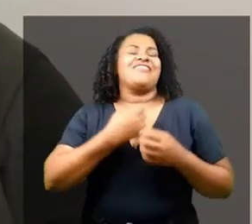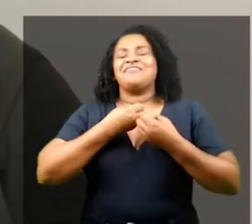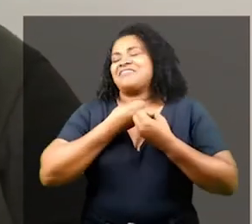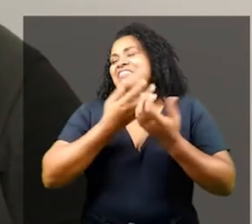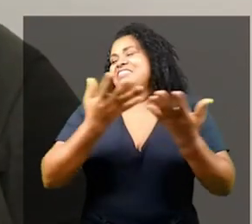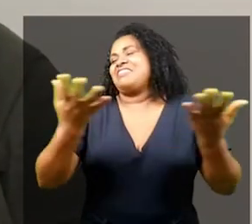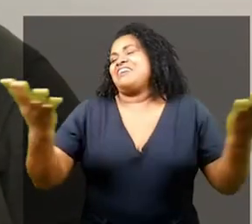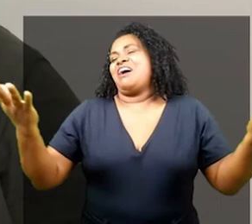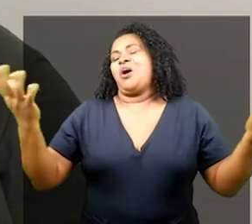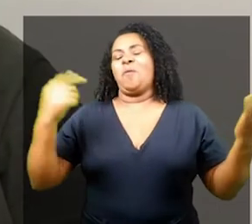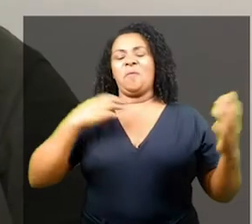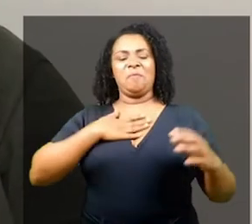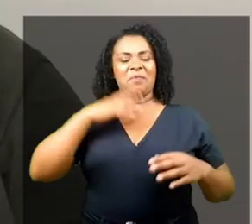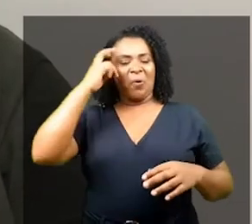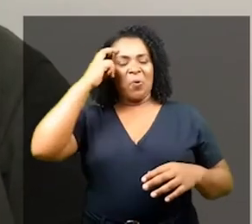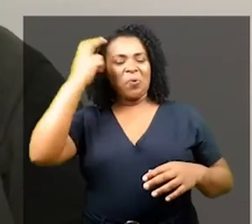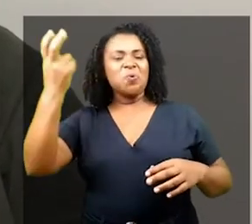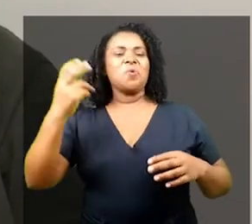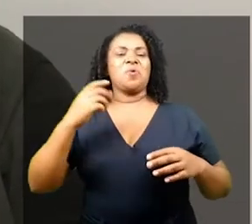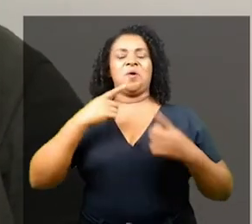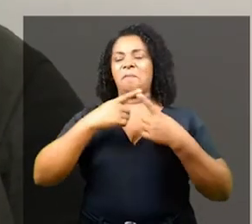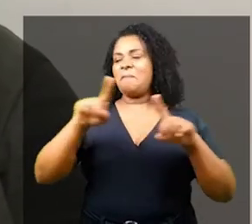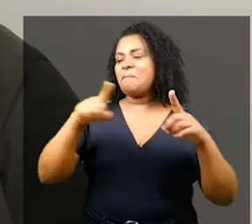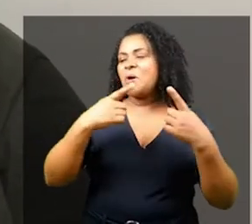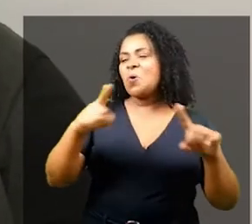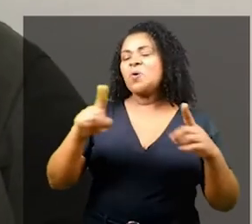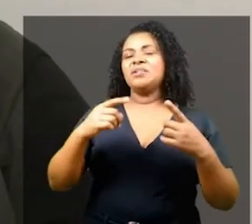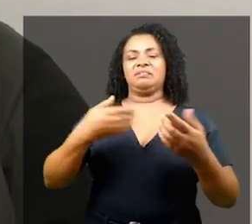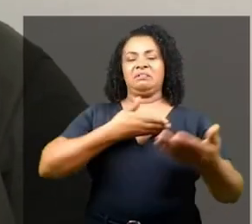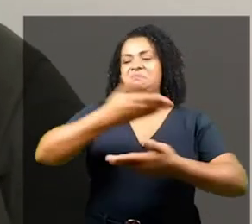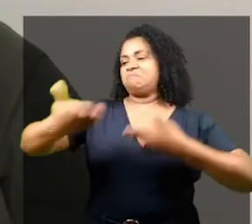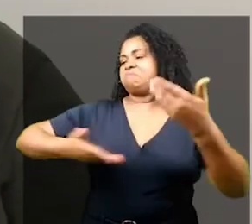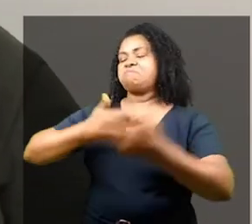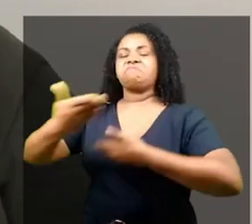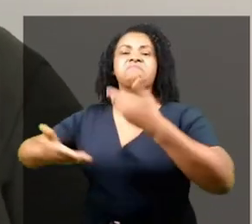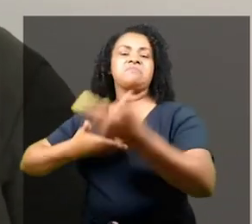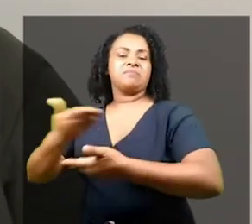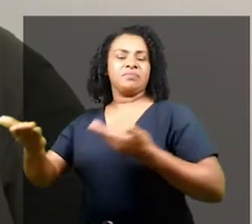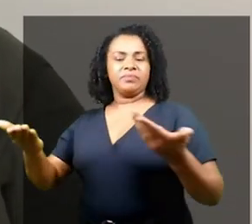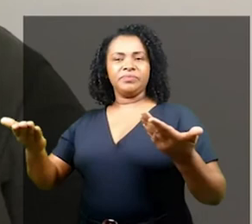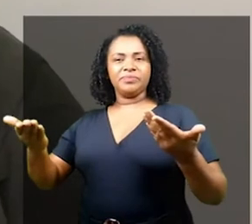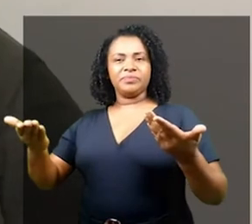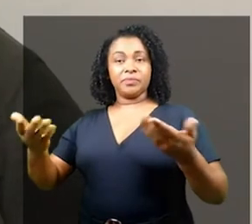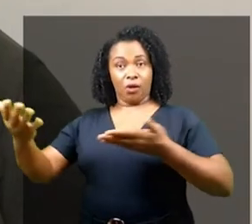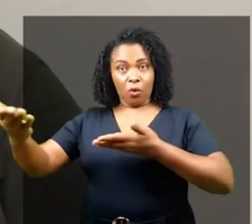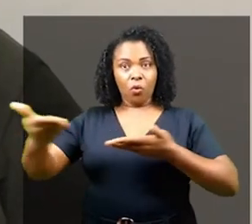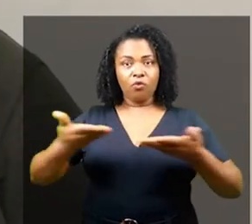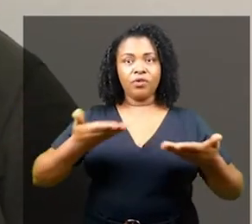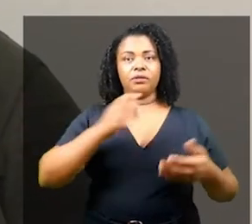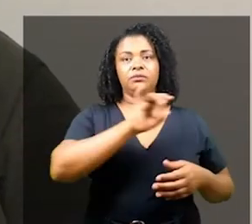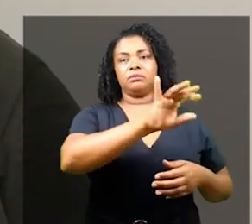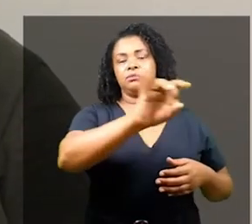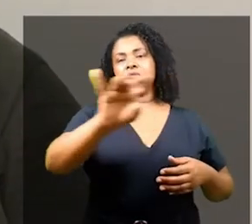tecnologias são generosamente compartilhadas. E aí então, convido vocês pra gente falar sobre